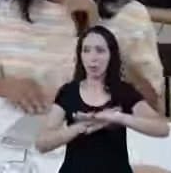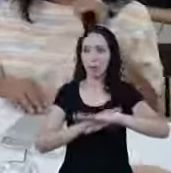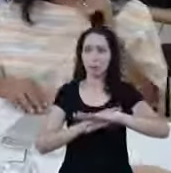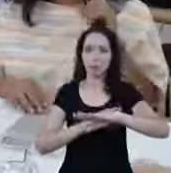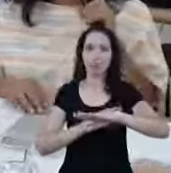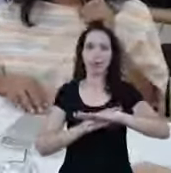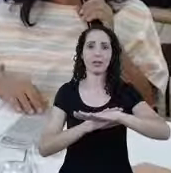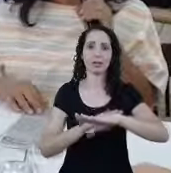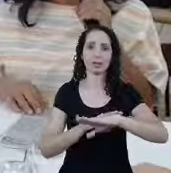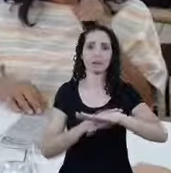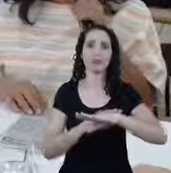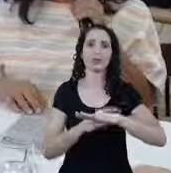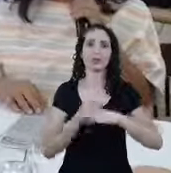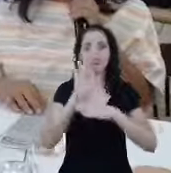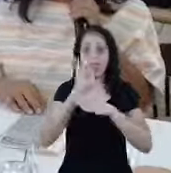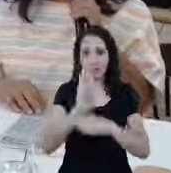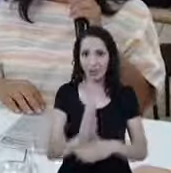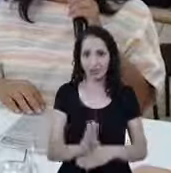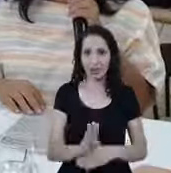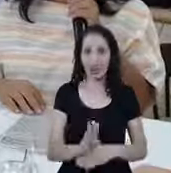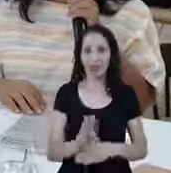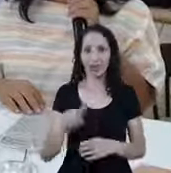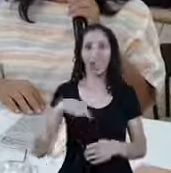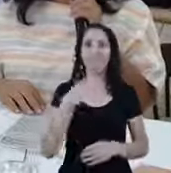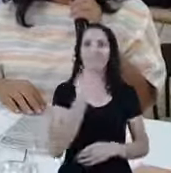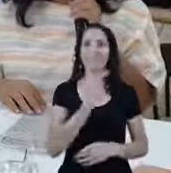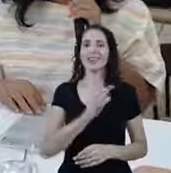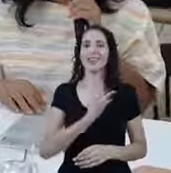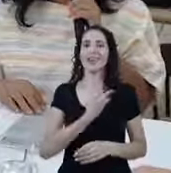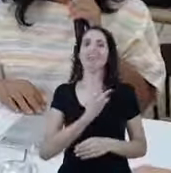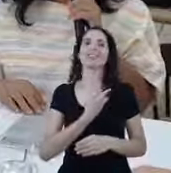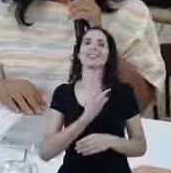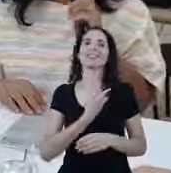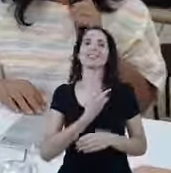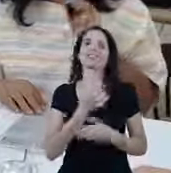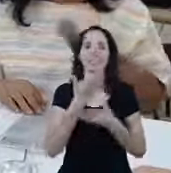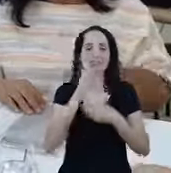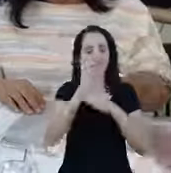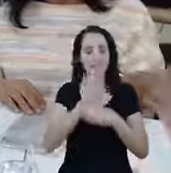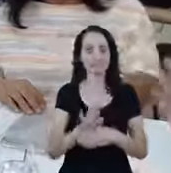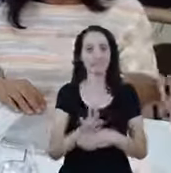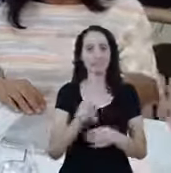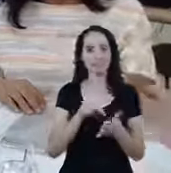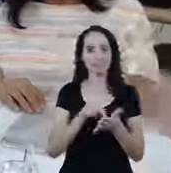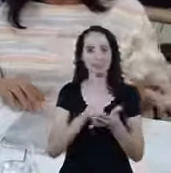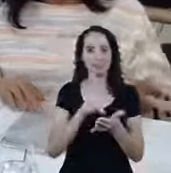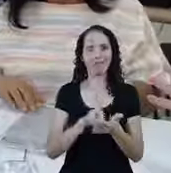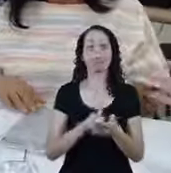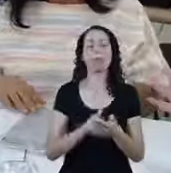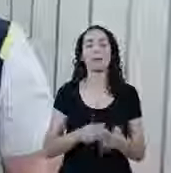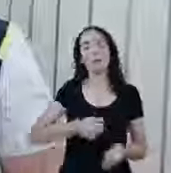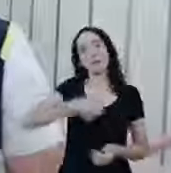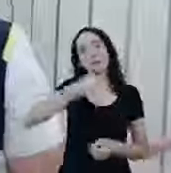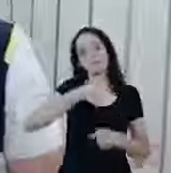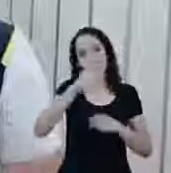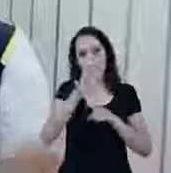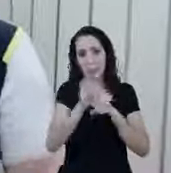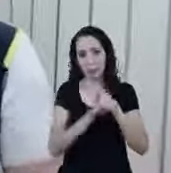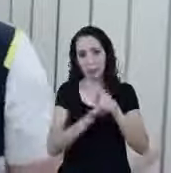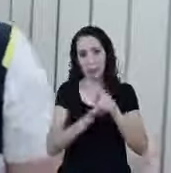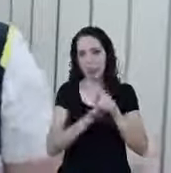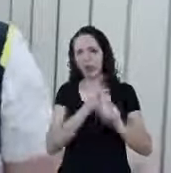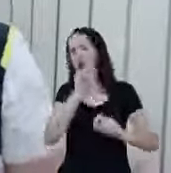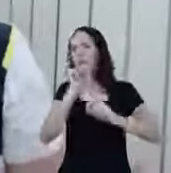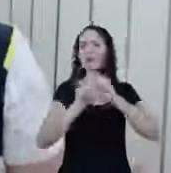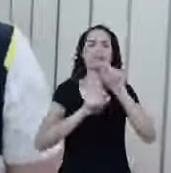Esse é o momento de contribuirmos e estamos aqui para somar Muito bem Então a primeira pergunta, a gente já vai, o que